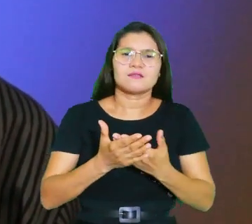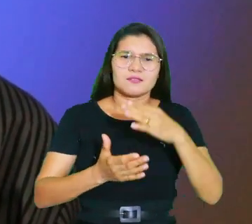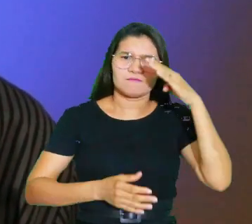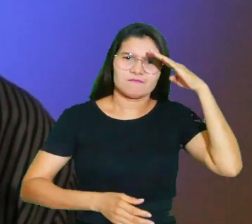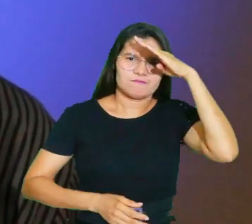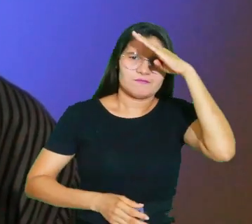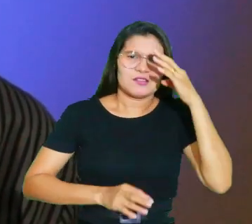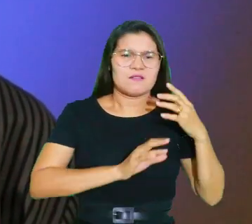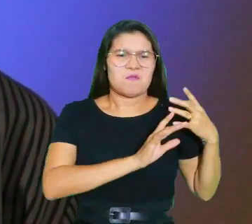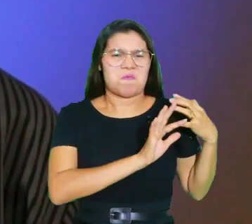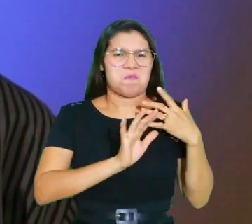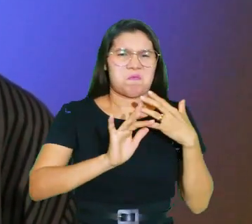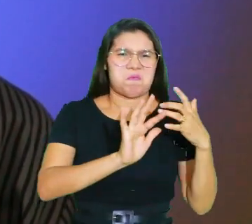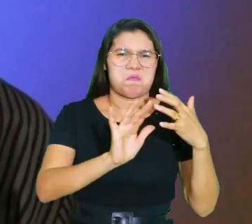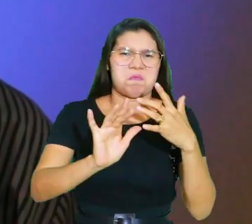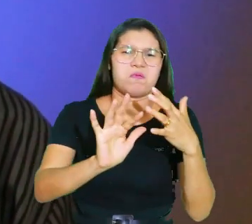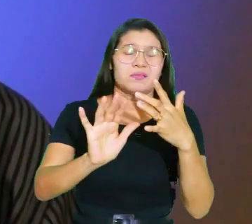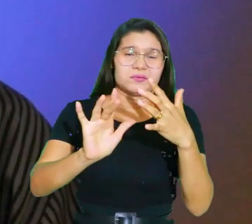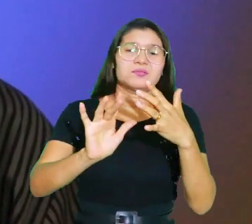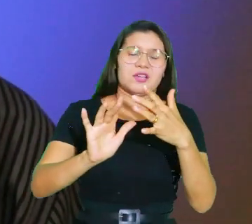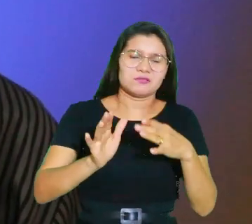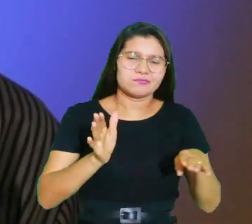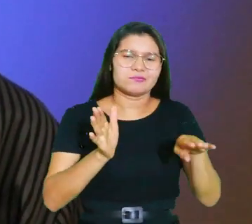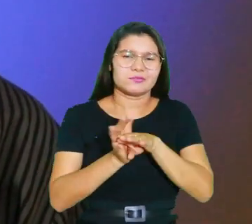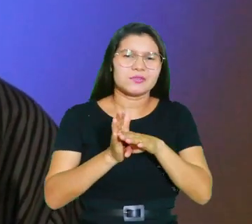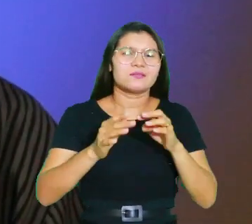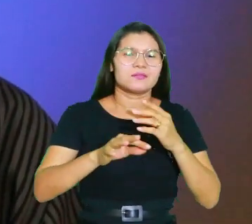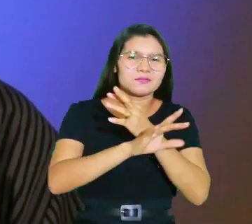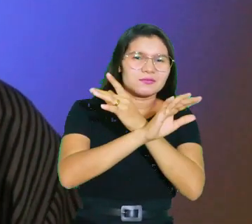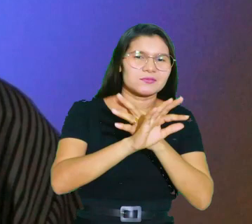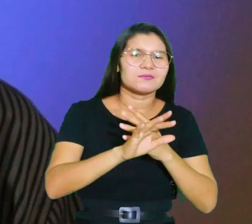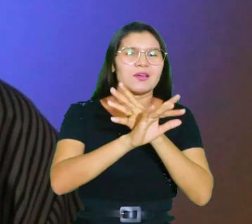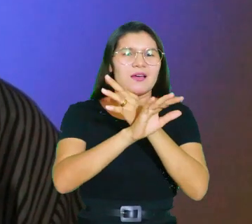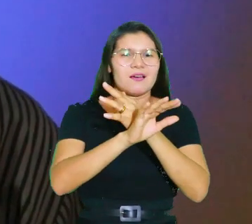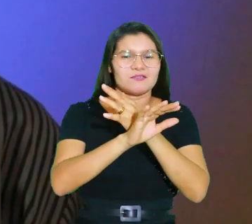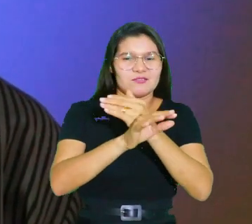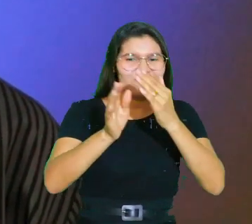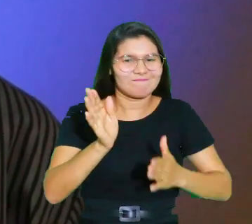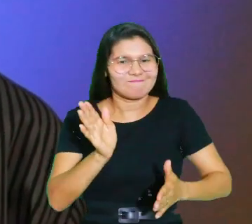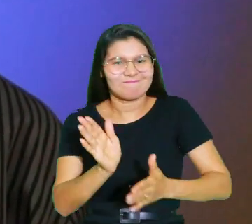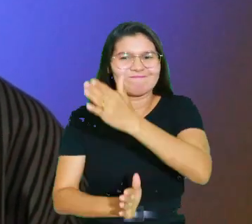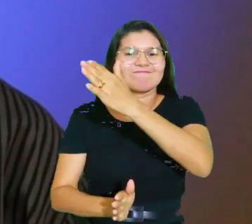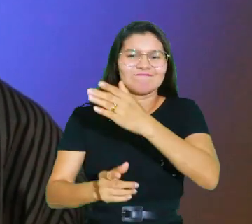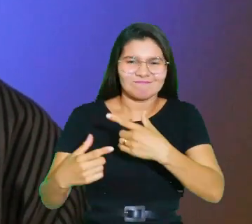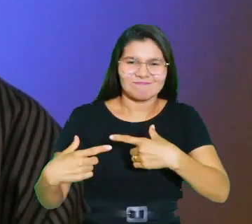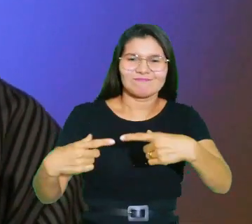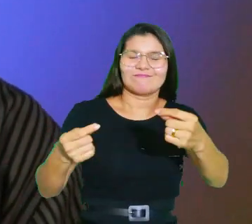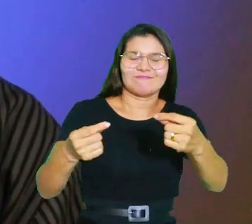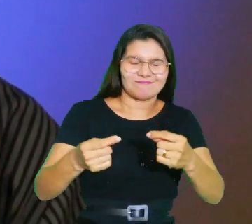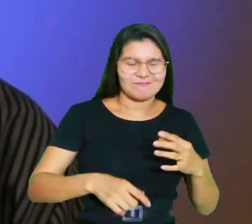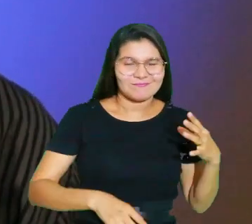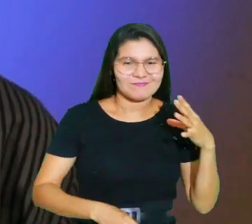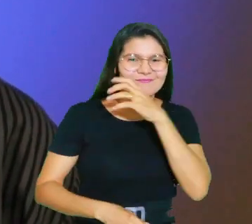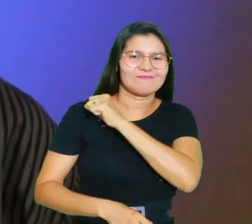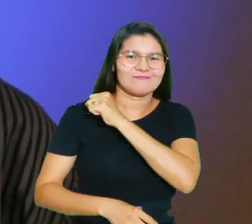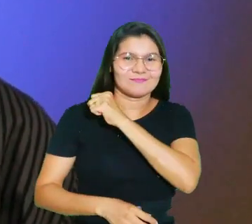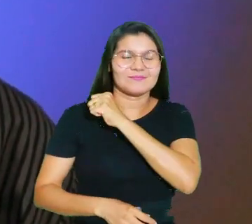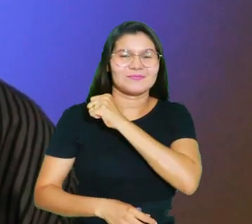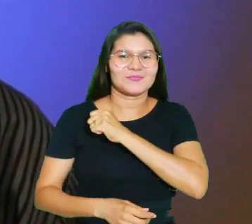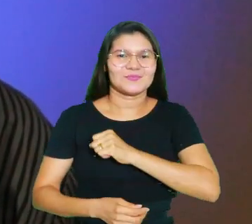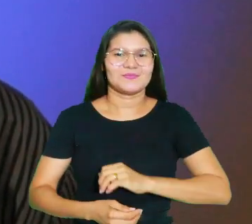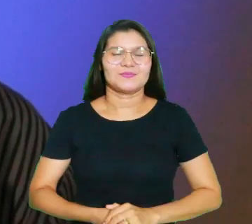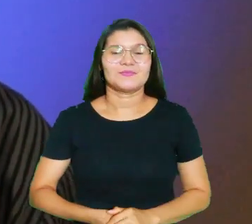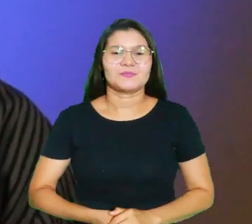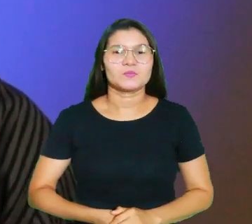austríaco havia chegado em defesa da cidade e bateram em retirada imediatamente.